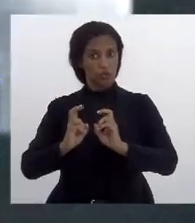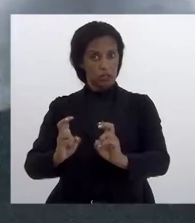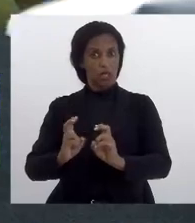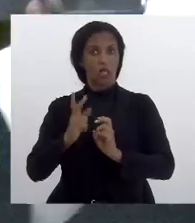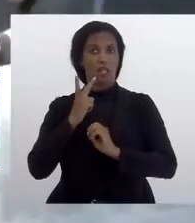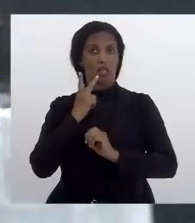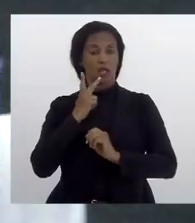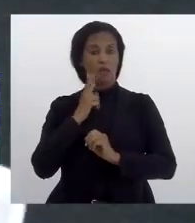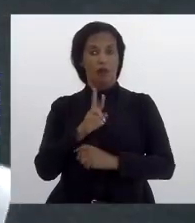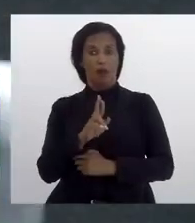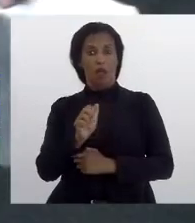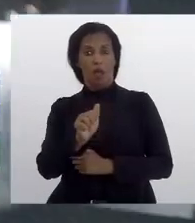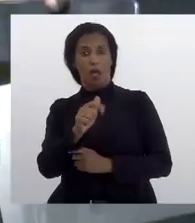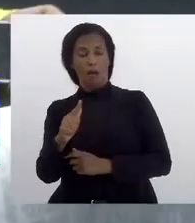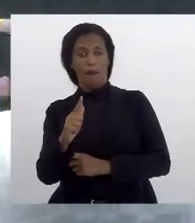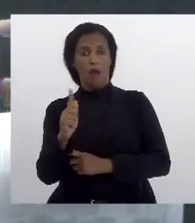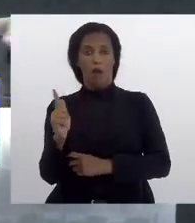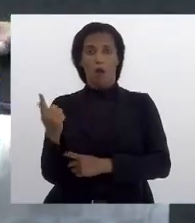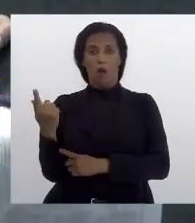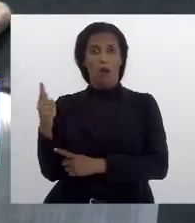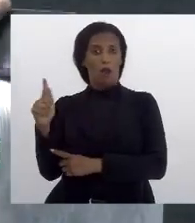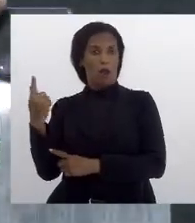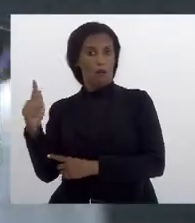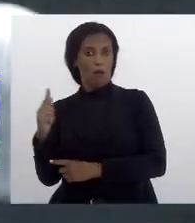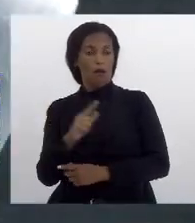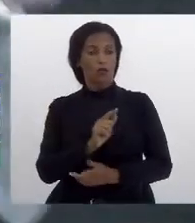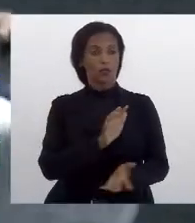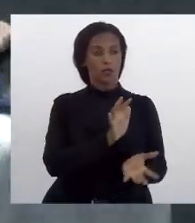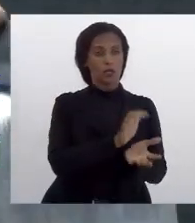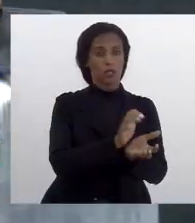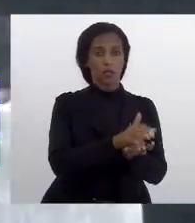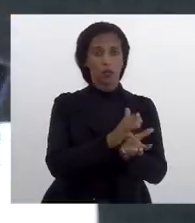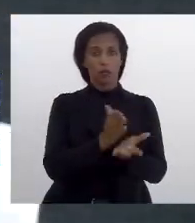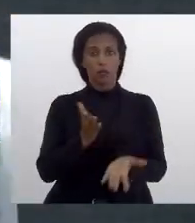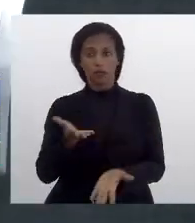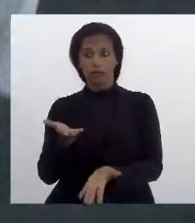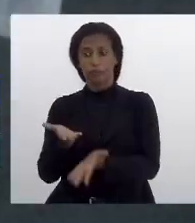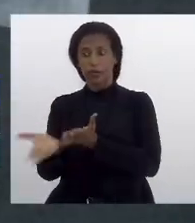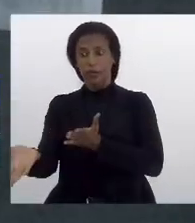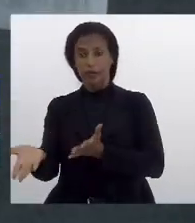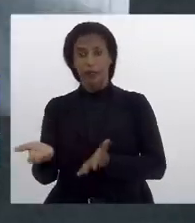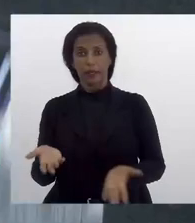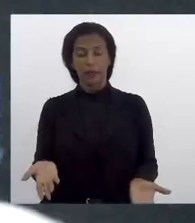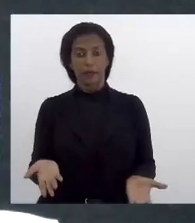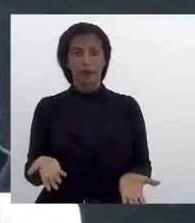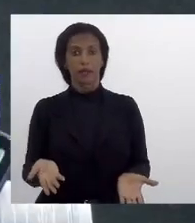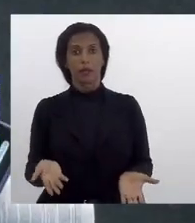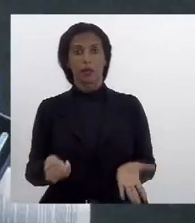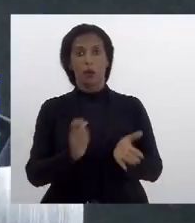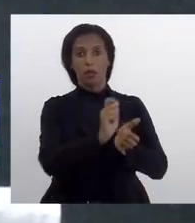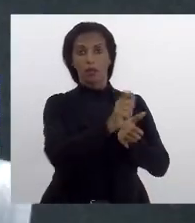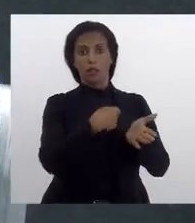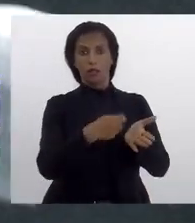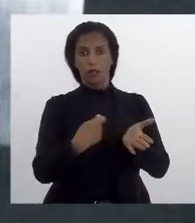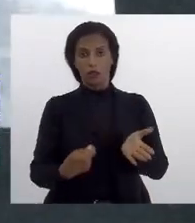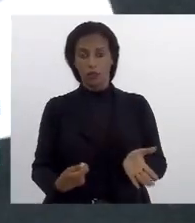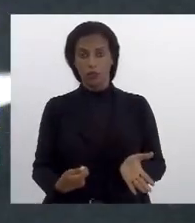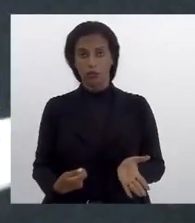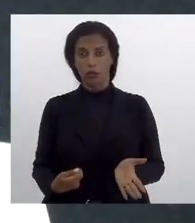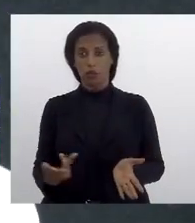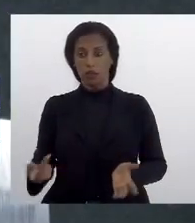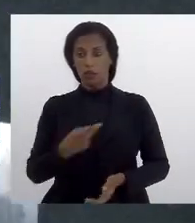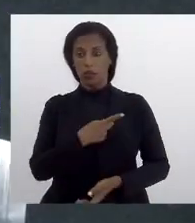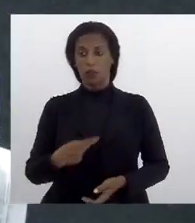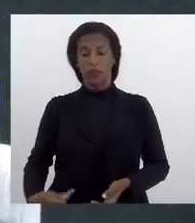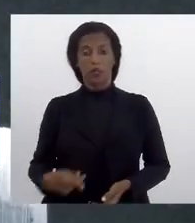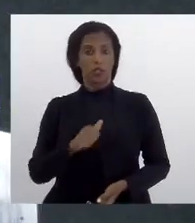trata dos treinos do ramal de Gramaço e Santa Cruz tem entrada com as assinaturas regimentais e o